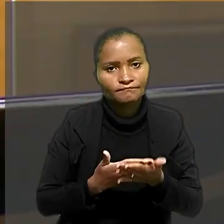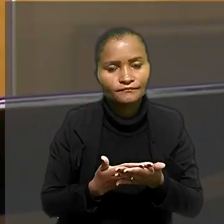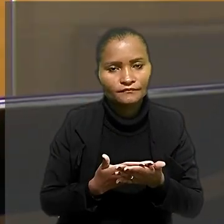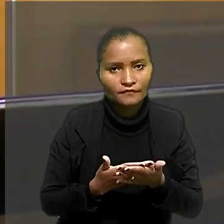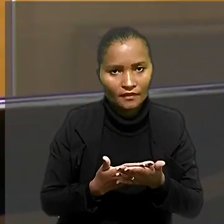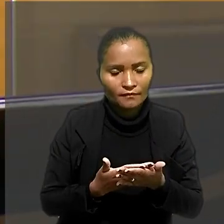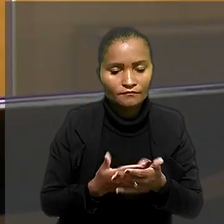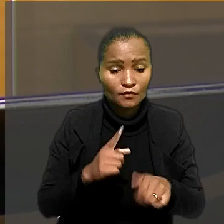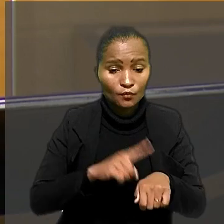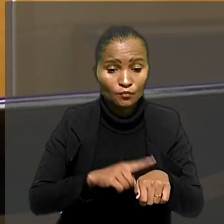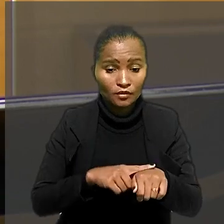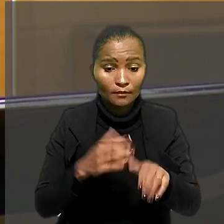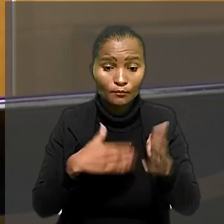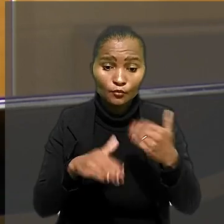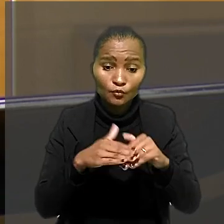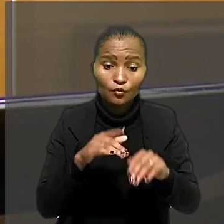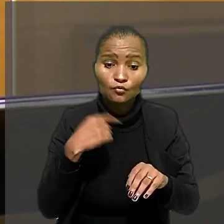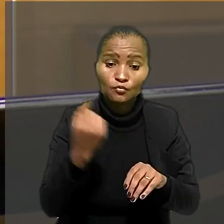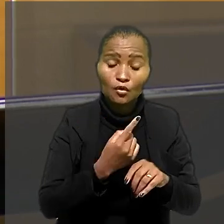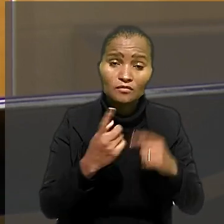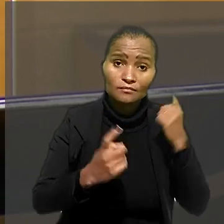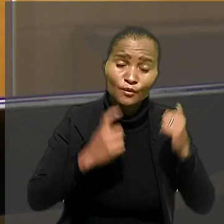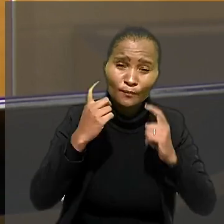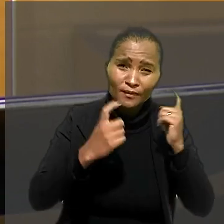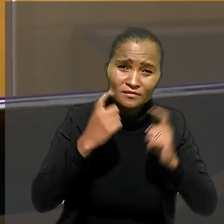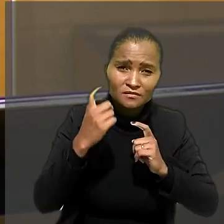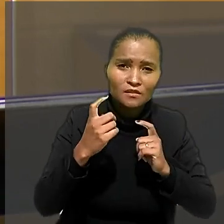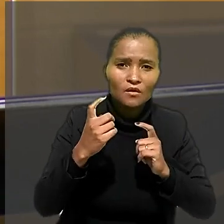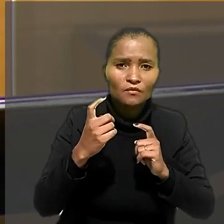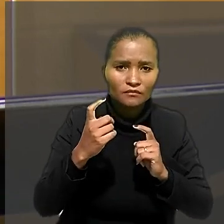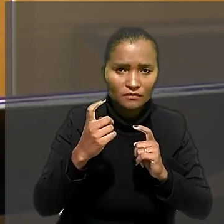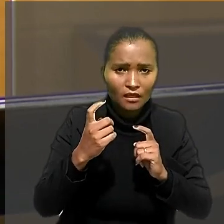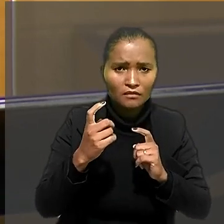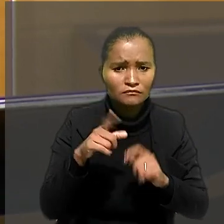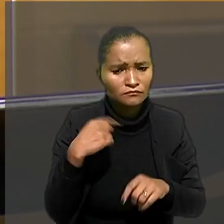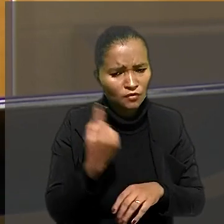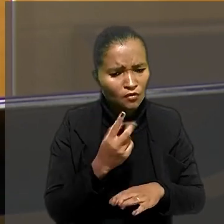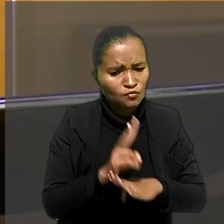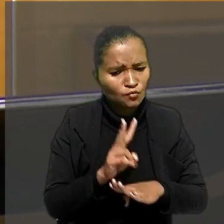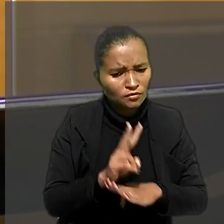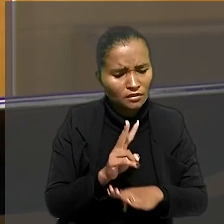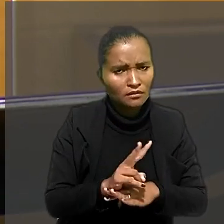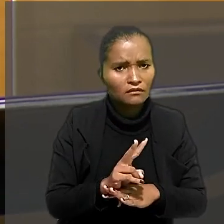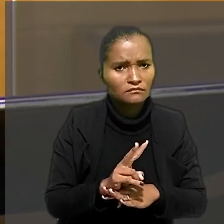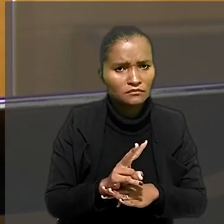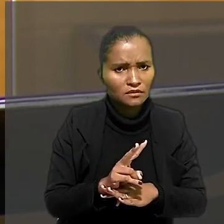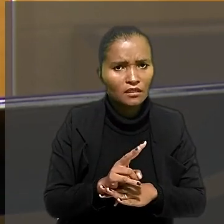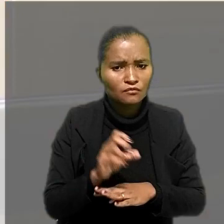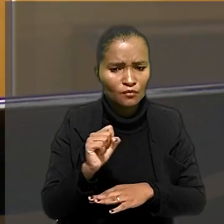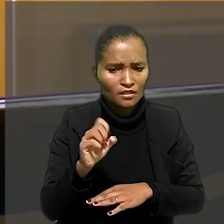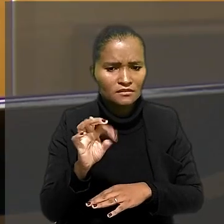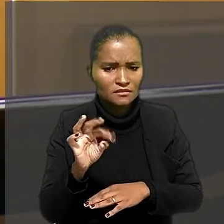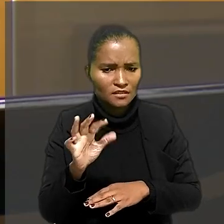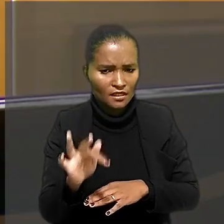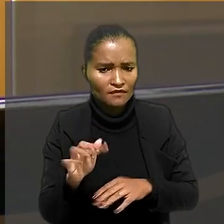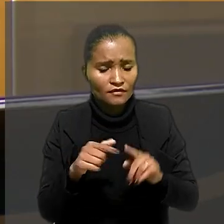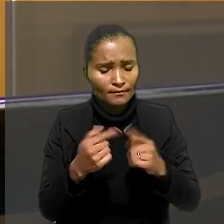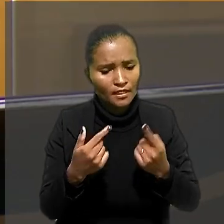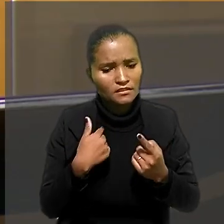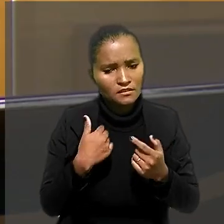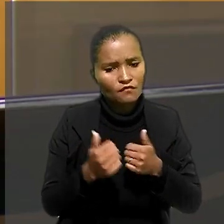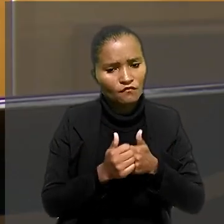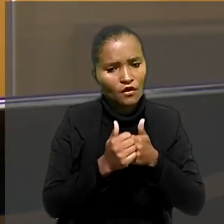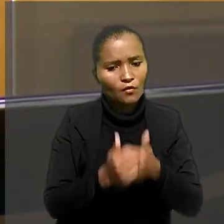O tempo inteiro nós temos essa preocupação de sermos cuidadosos com a decisão do Supremo. Mas nesse caso eu vou